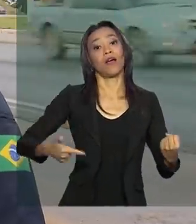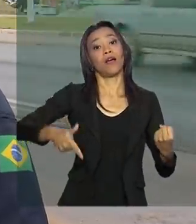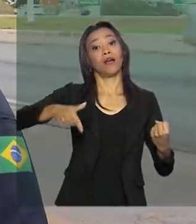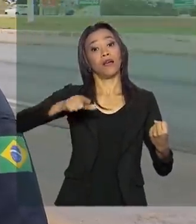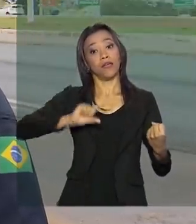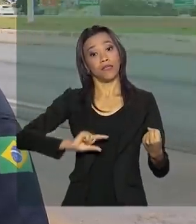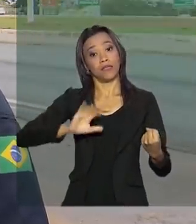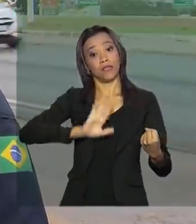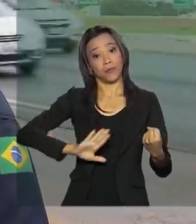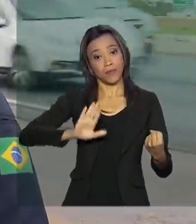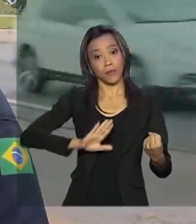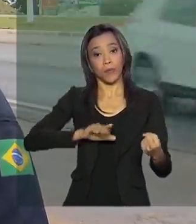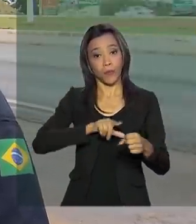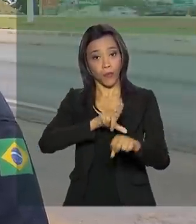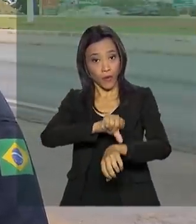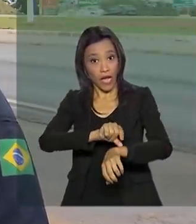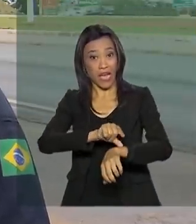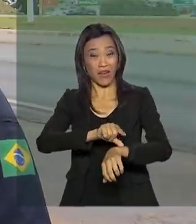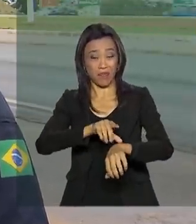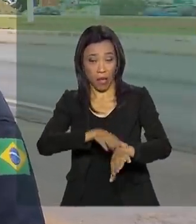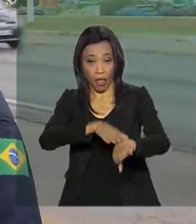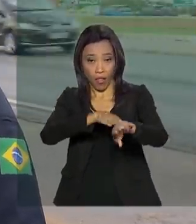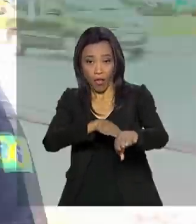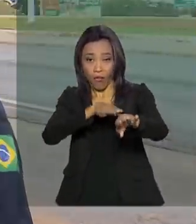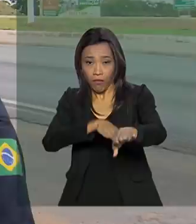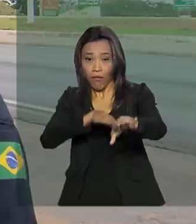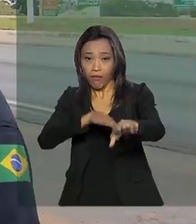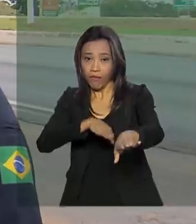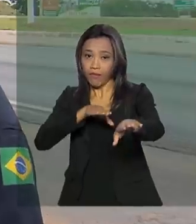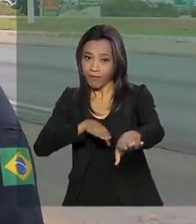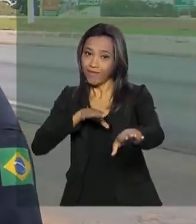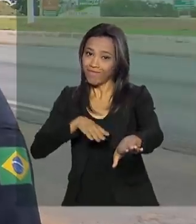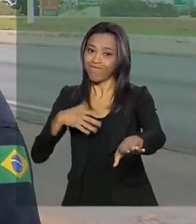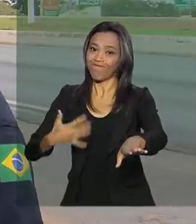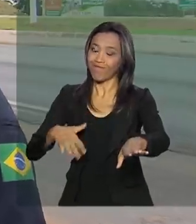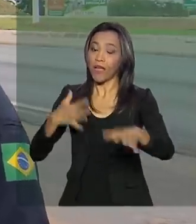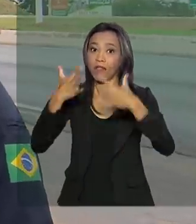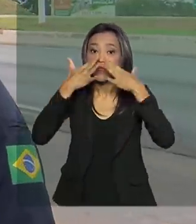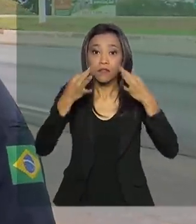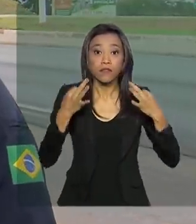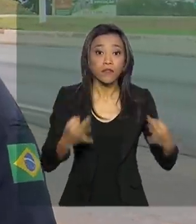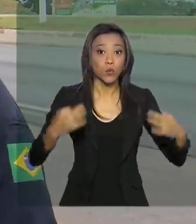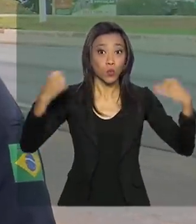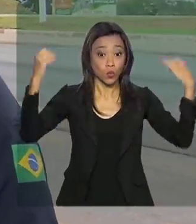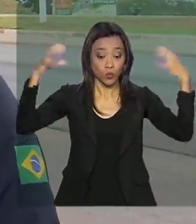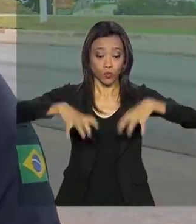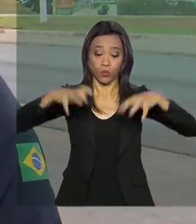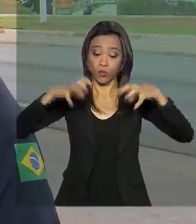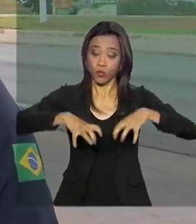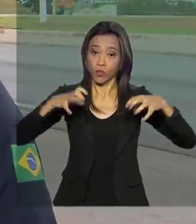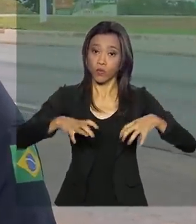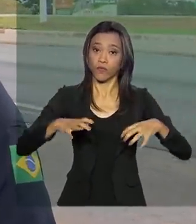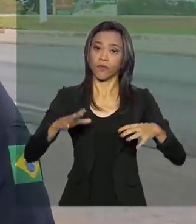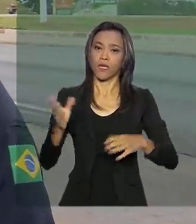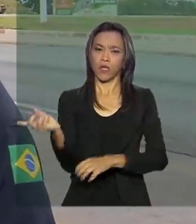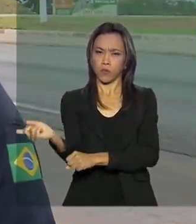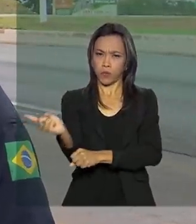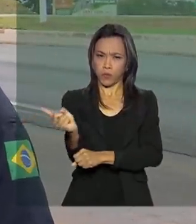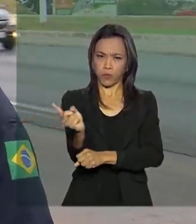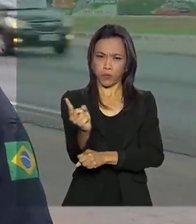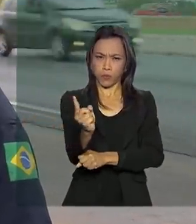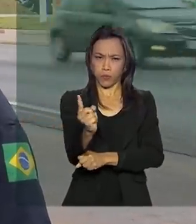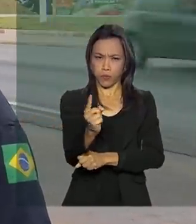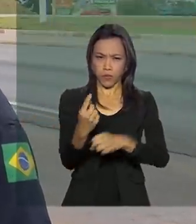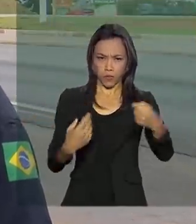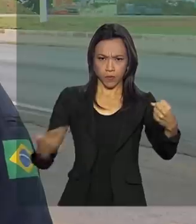porque o trânsito estará pesado e mais lento. Atenção nas chuvas, reduzindo a velocidade, se pegar um